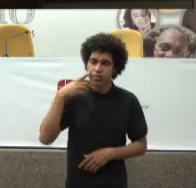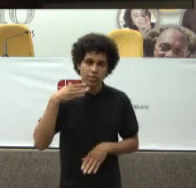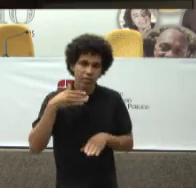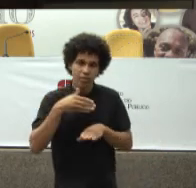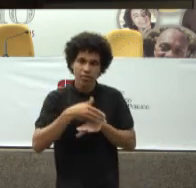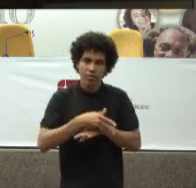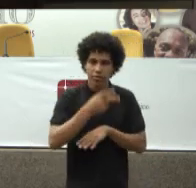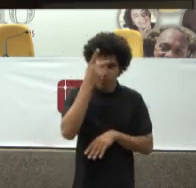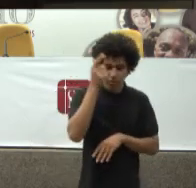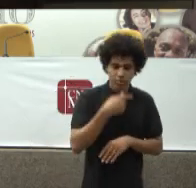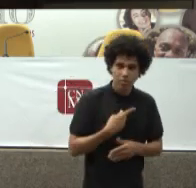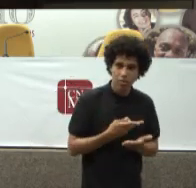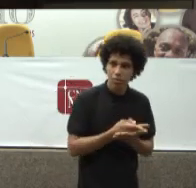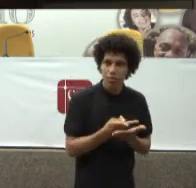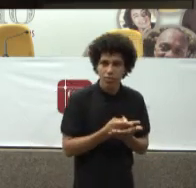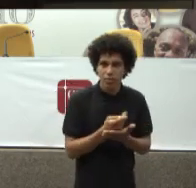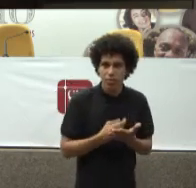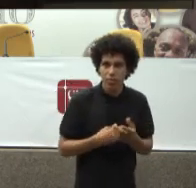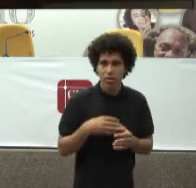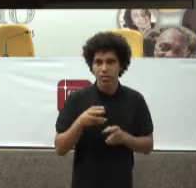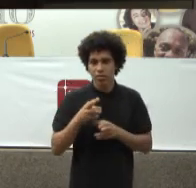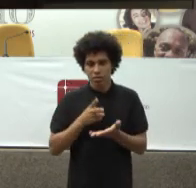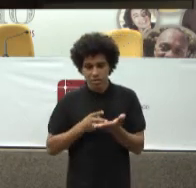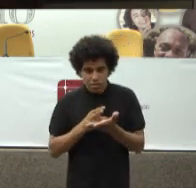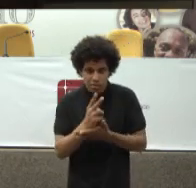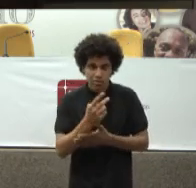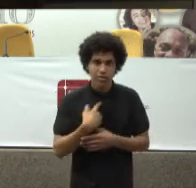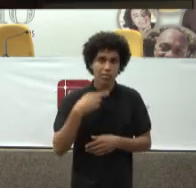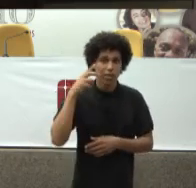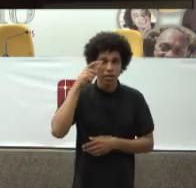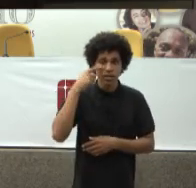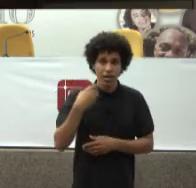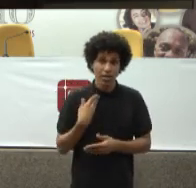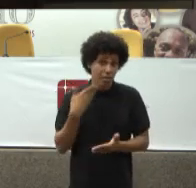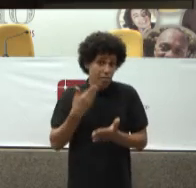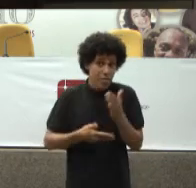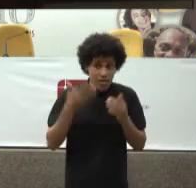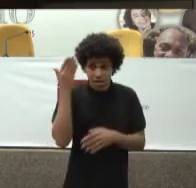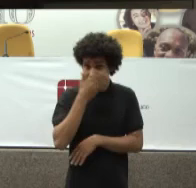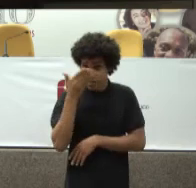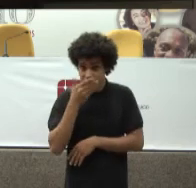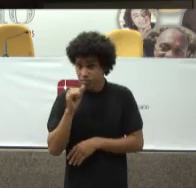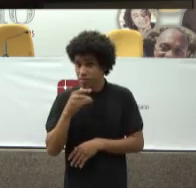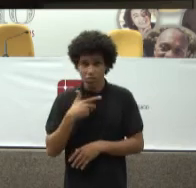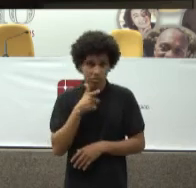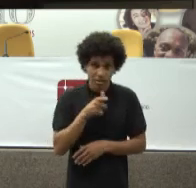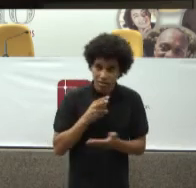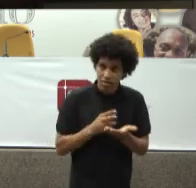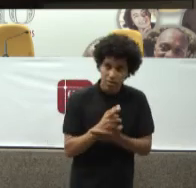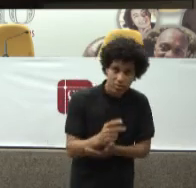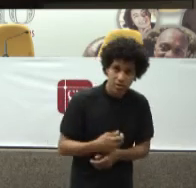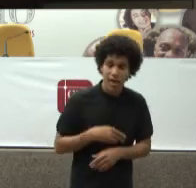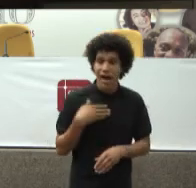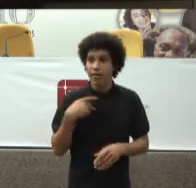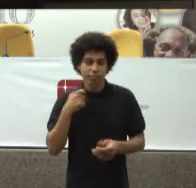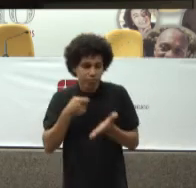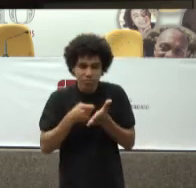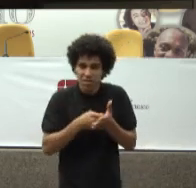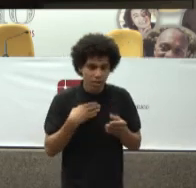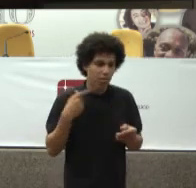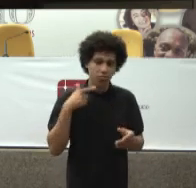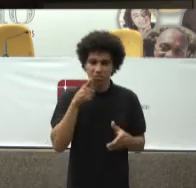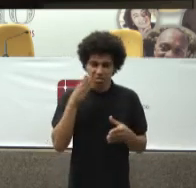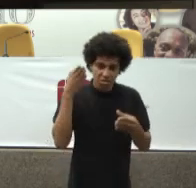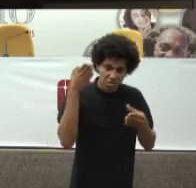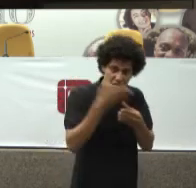Se não fizer a consulta Segura aqui Que eu estou preparando Uma ação civil pública Estou em contato Com o Dr. Jairo lá A gente vai resolver Essa situação aqui A vai entrar com a ação Mais ou menos